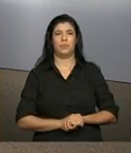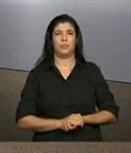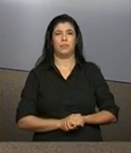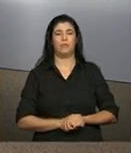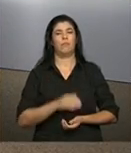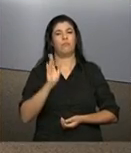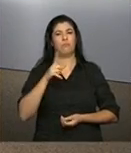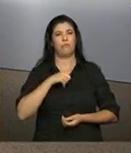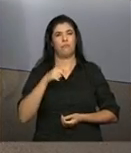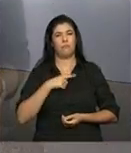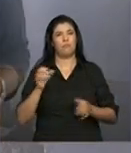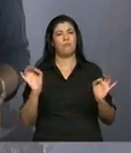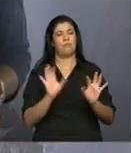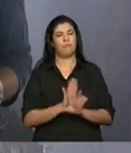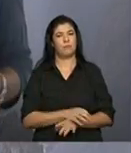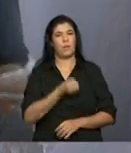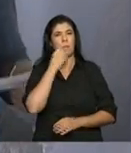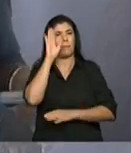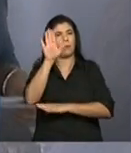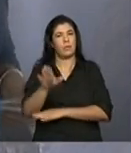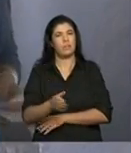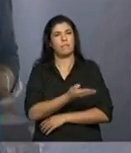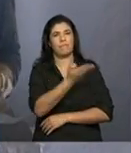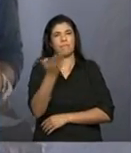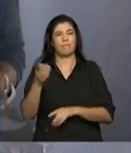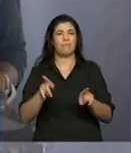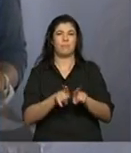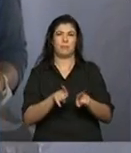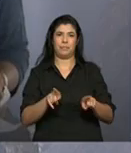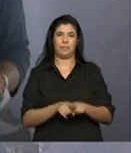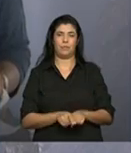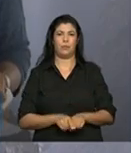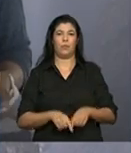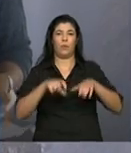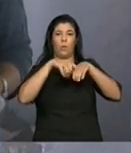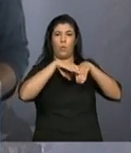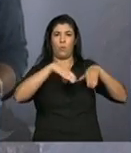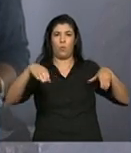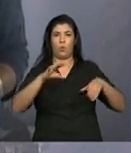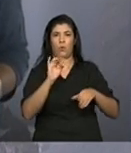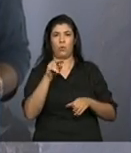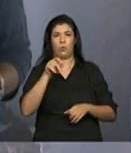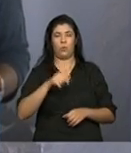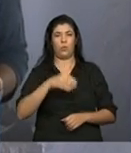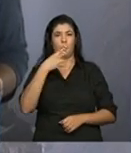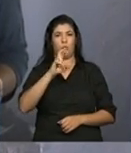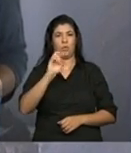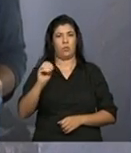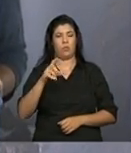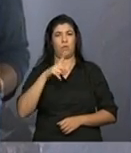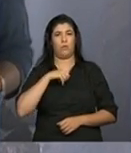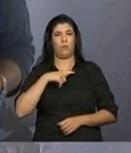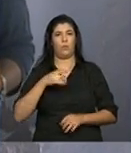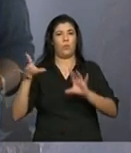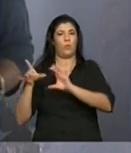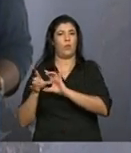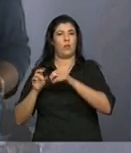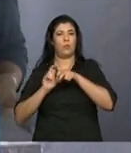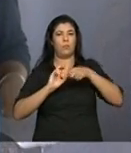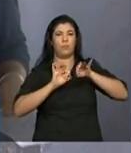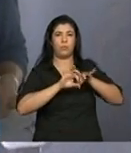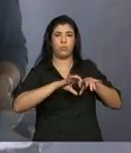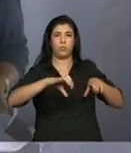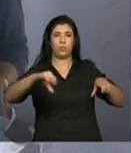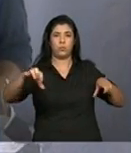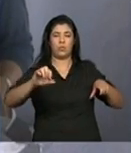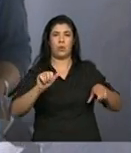Está sim, Daniele. Boa tarde. Boa tarde a todos. O túnel Rio 450 liga a rua 1º de março,